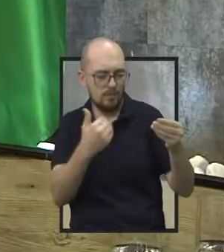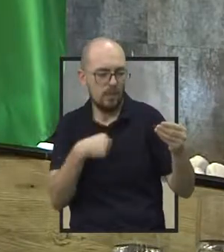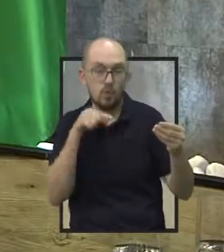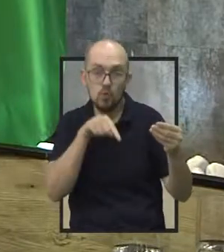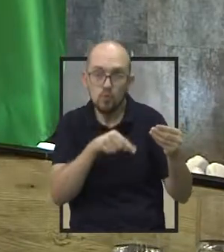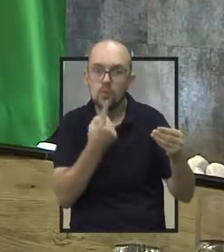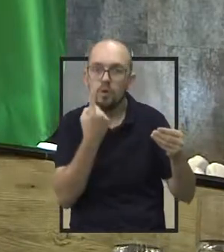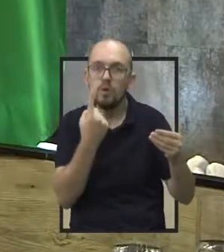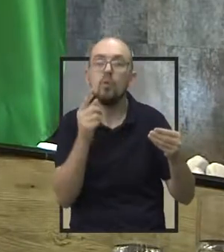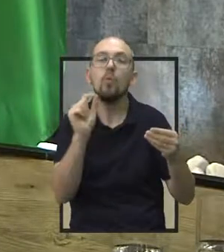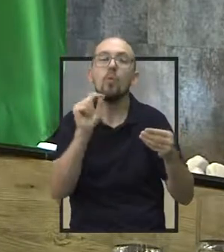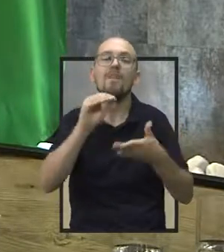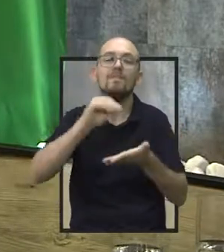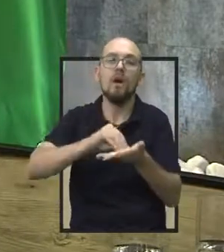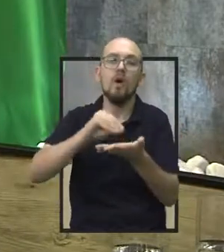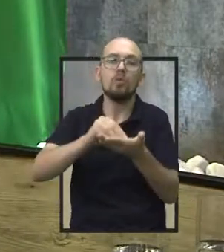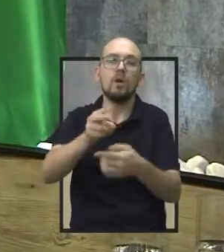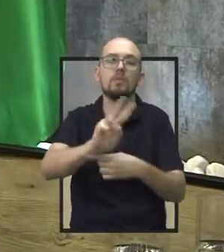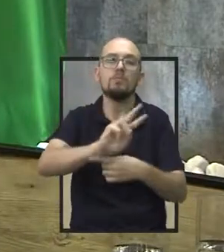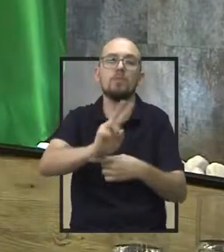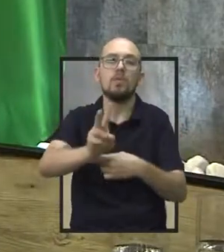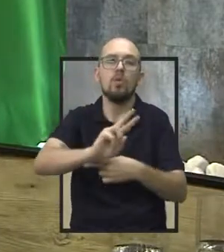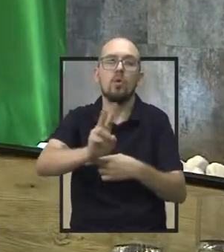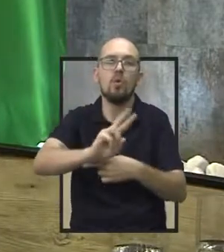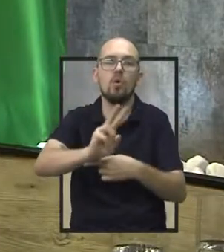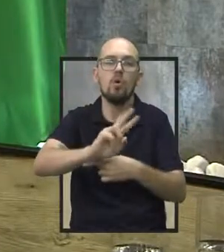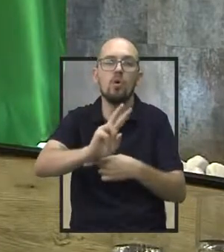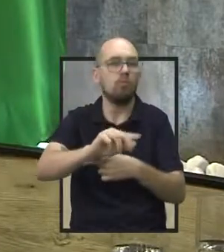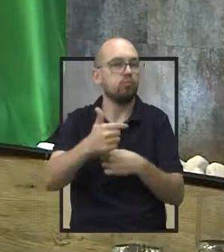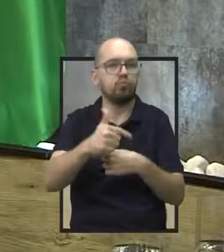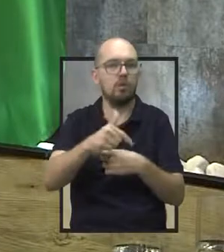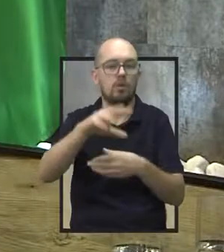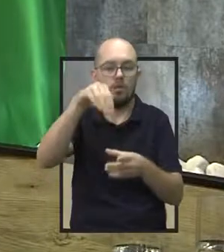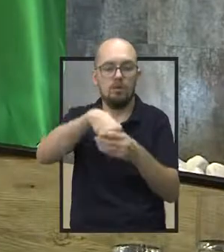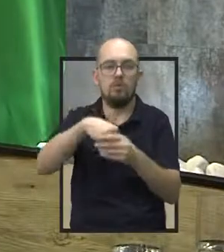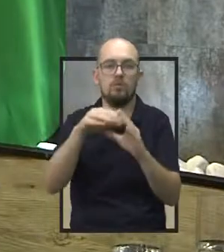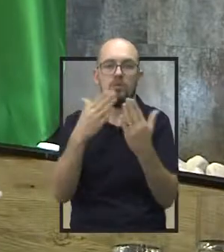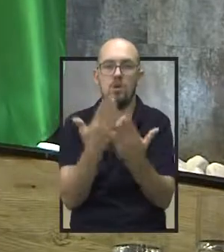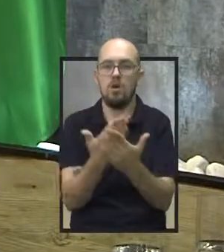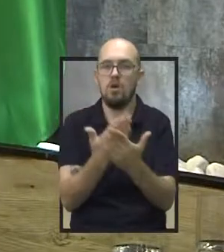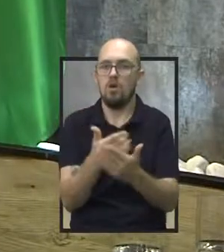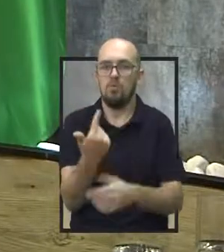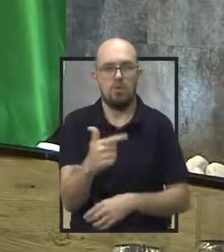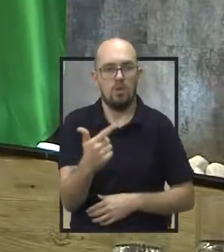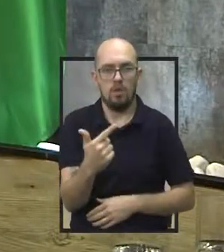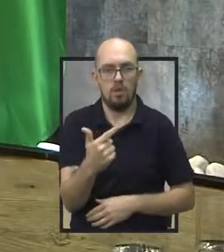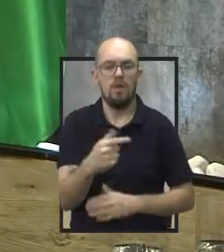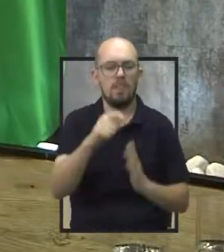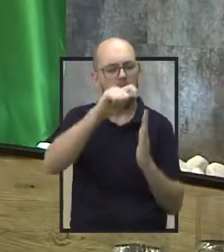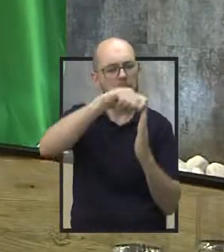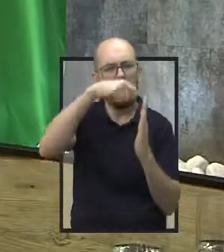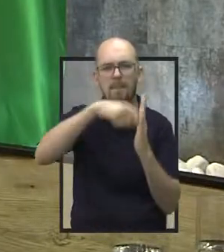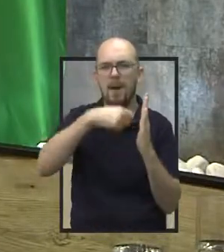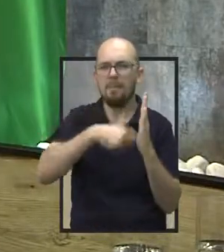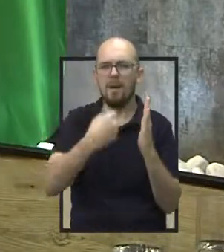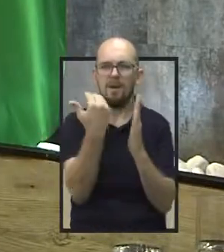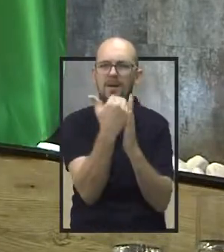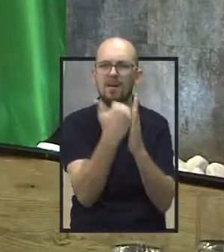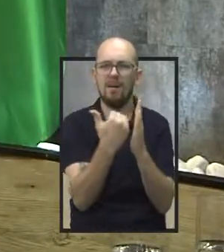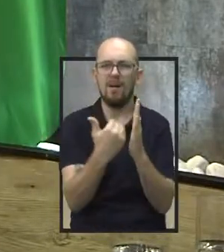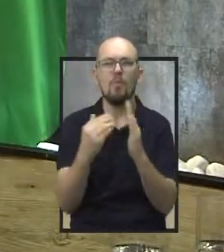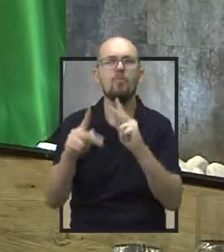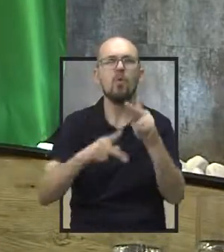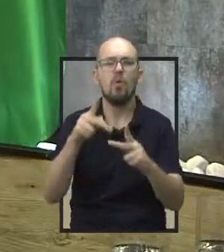falta de inspetor de aluno na escola lá do distrito. E esse abaixo-assinado, ele tem mais de 240